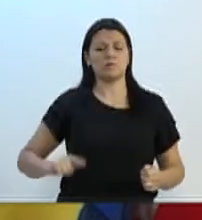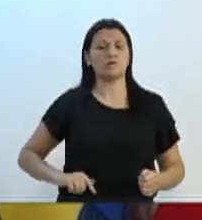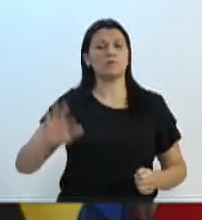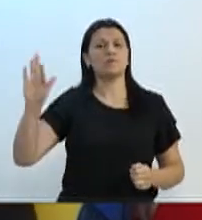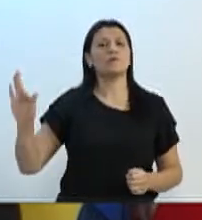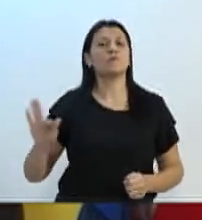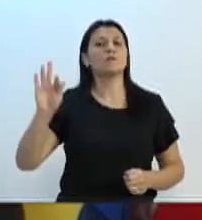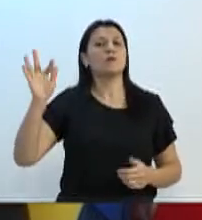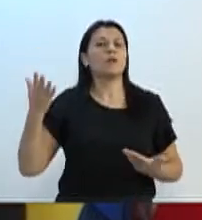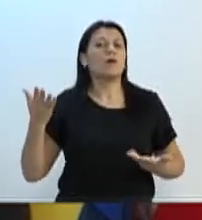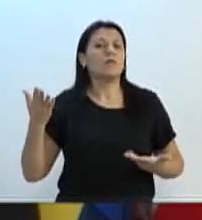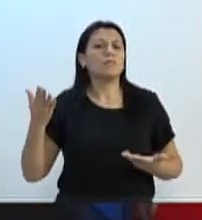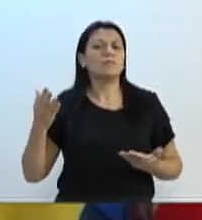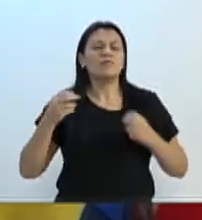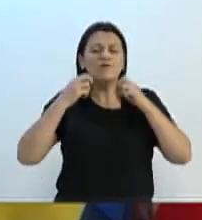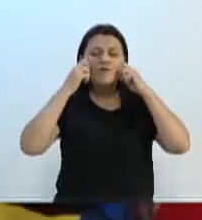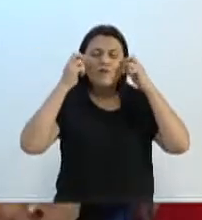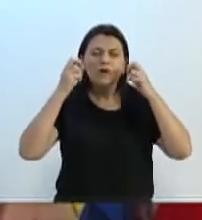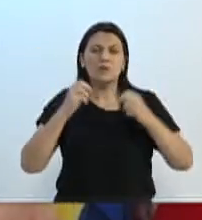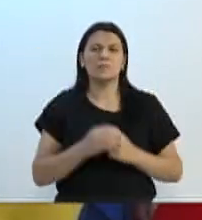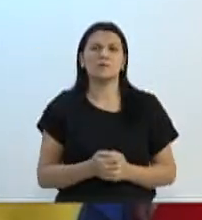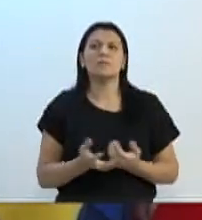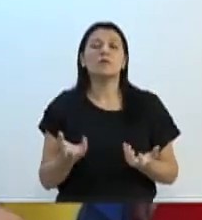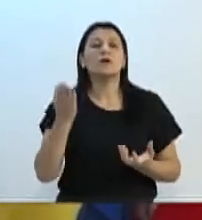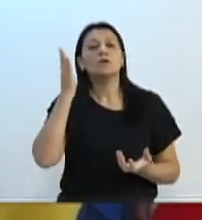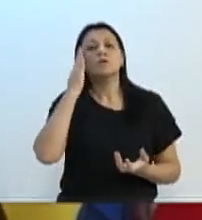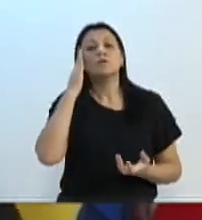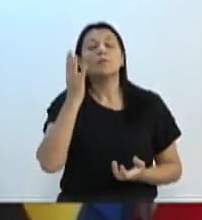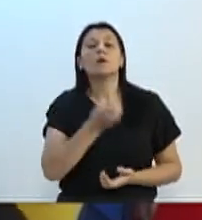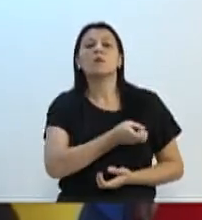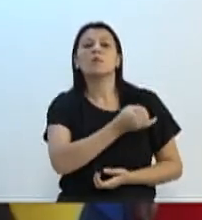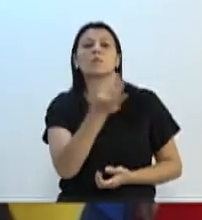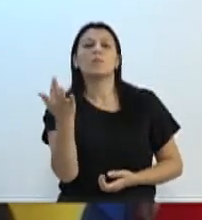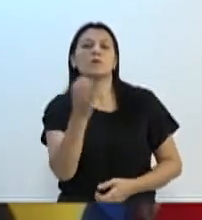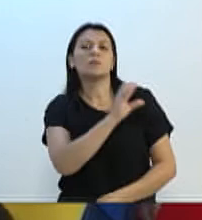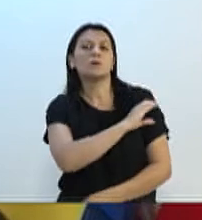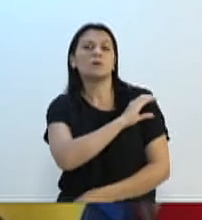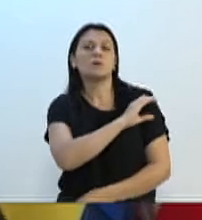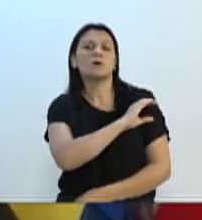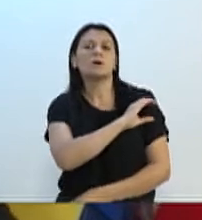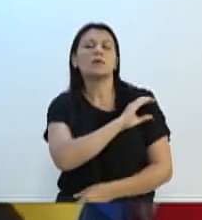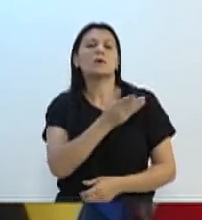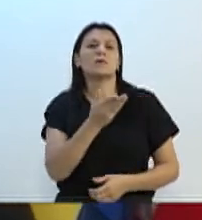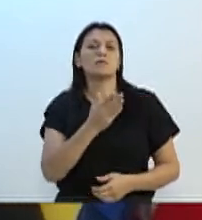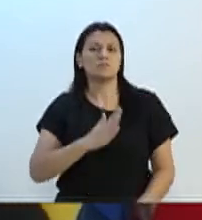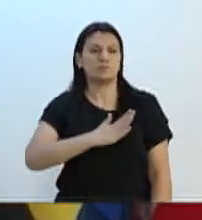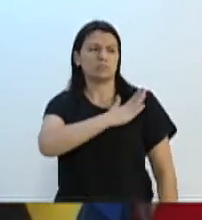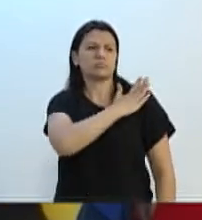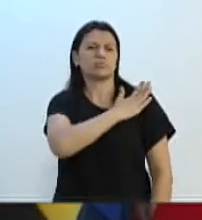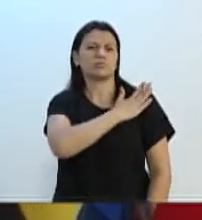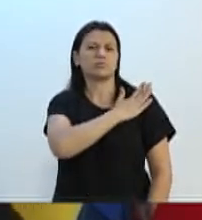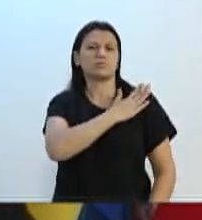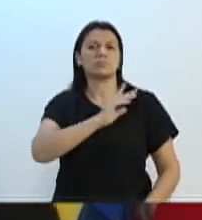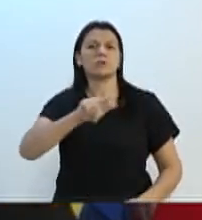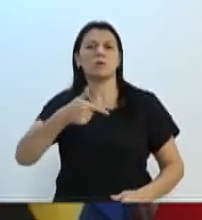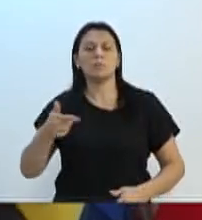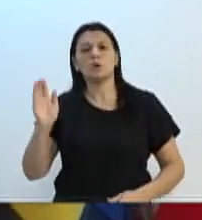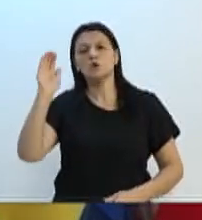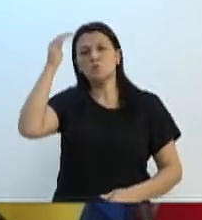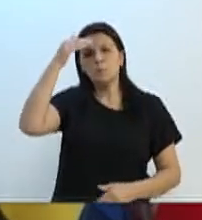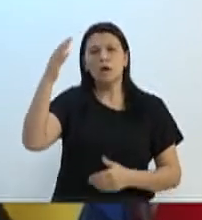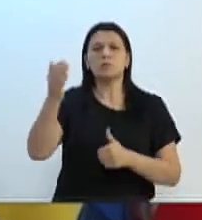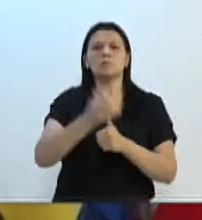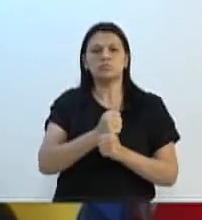prestígio? É uma vergonha, eu quero saber o seguinte, quantas creches saindo do Napoleão, que largou para o Mário assumir, e com o Mário agora